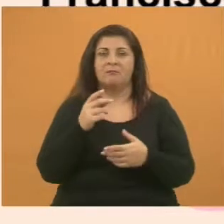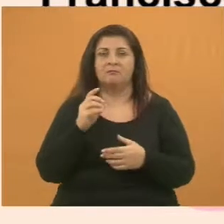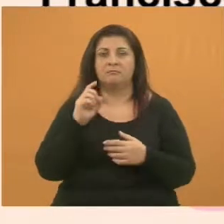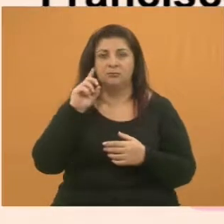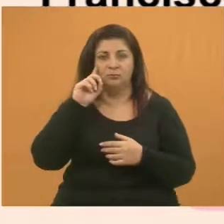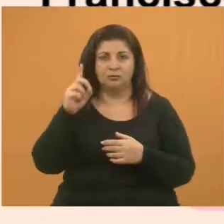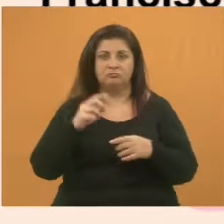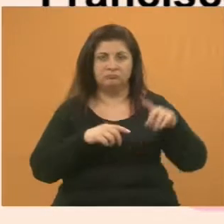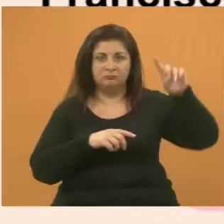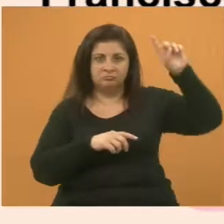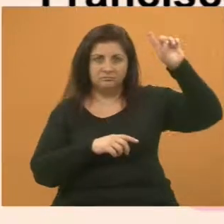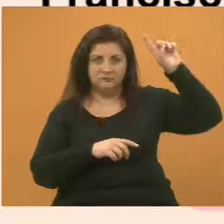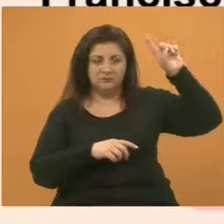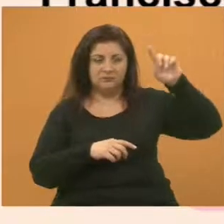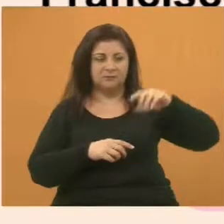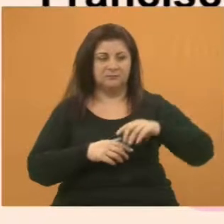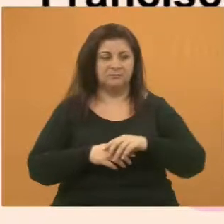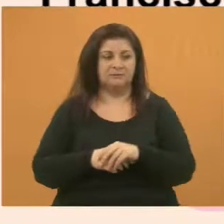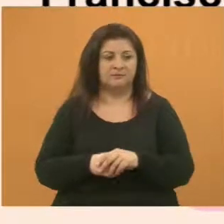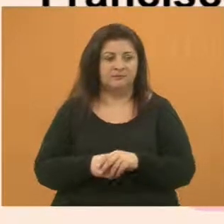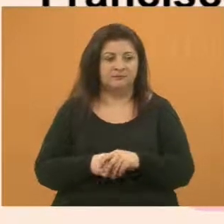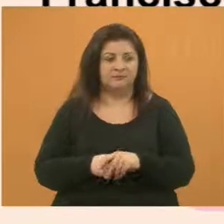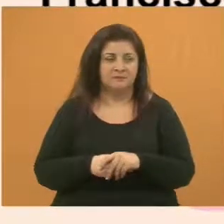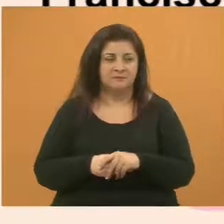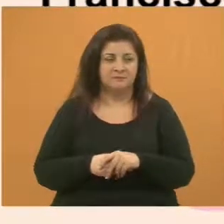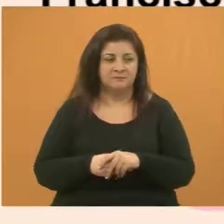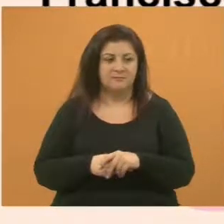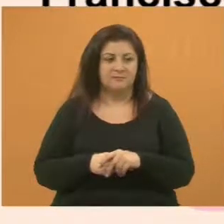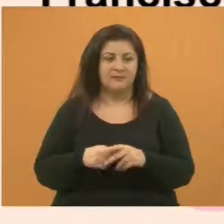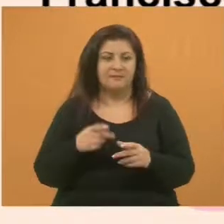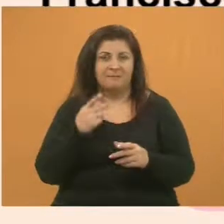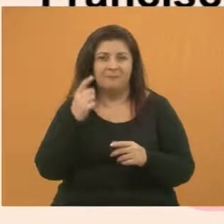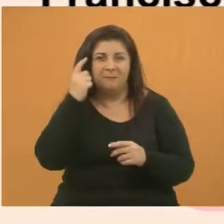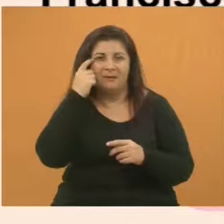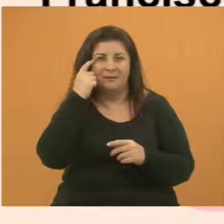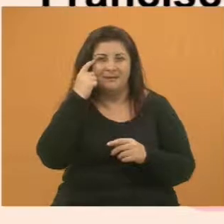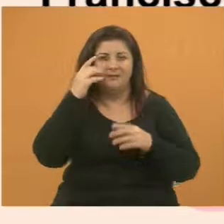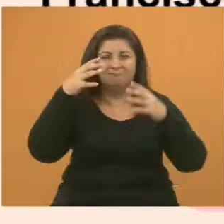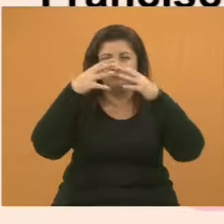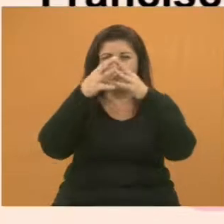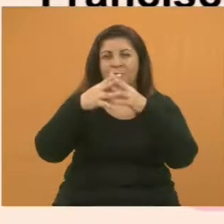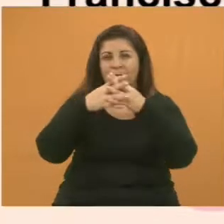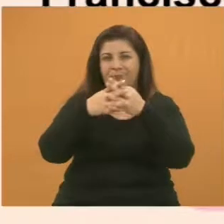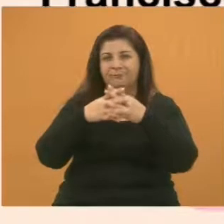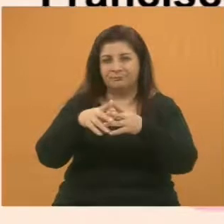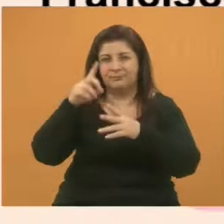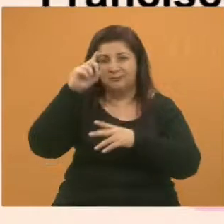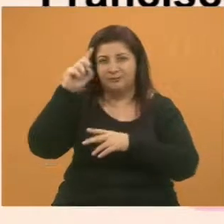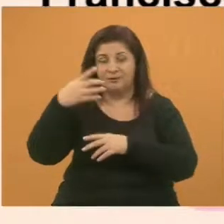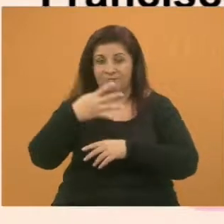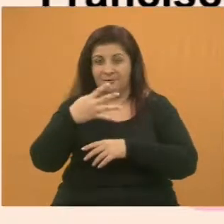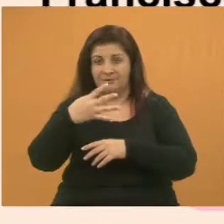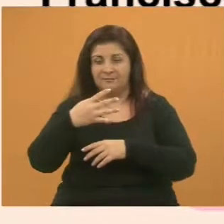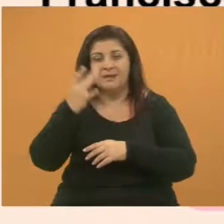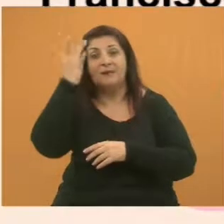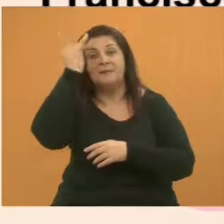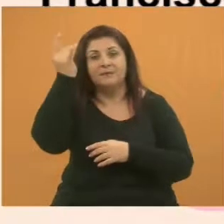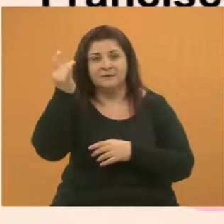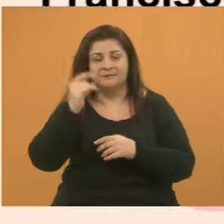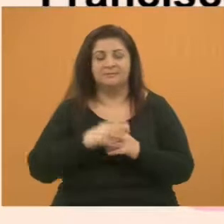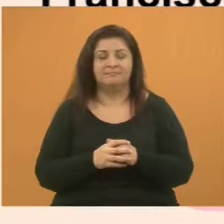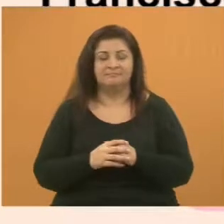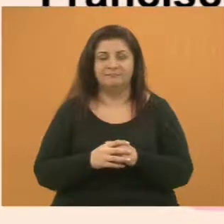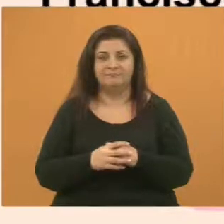dia de São Francisco de Assis, dia dos animais, eu me enganei, eu estou achando que hoje é dia quatro. É amanhã, o dia mundial dos animais. Tudo